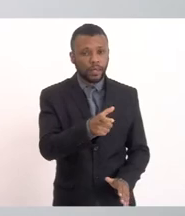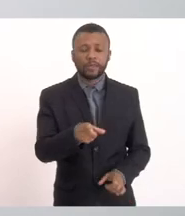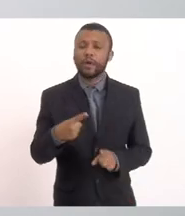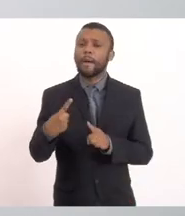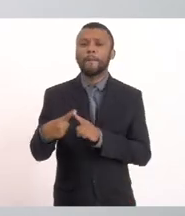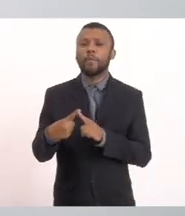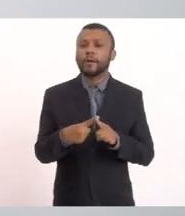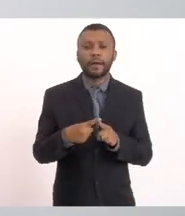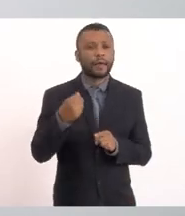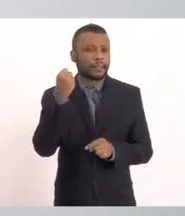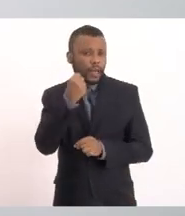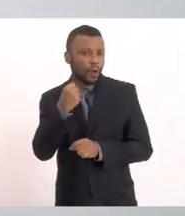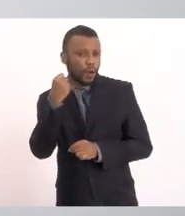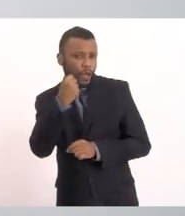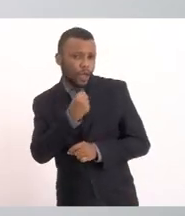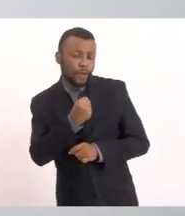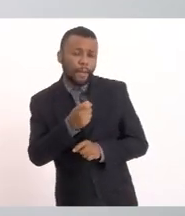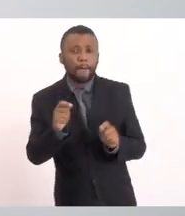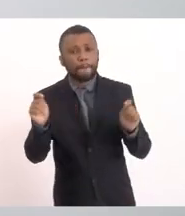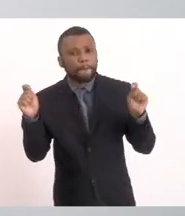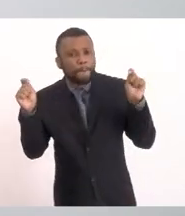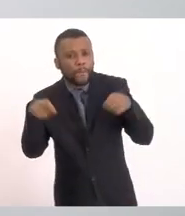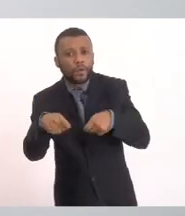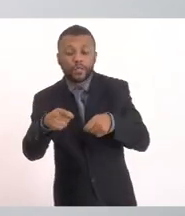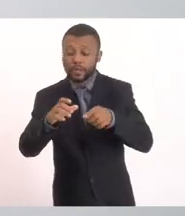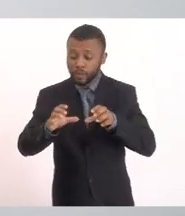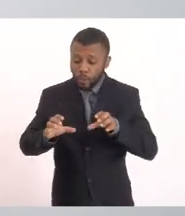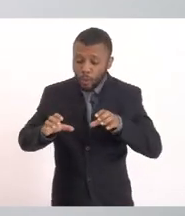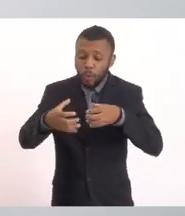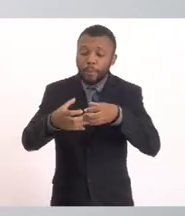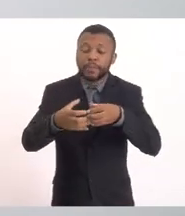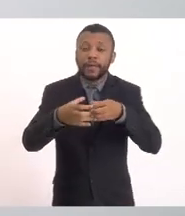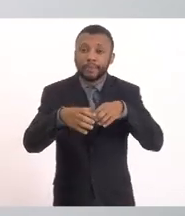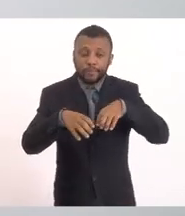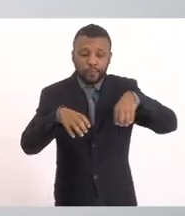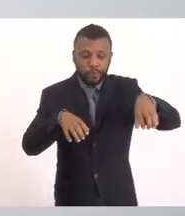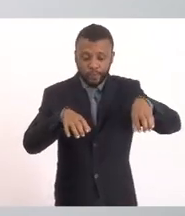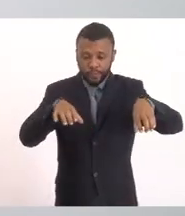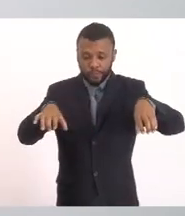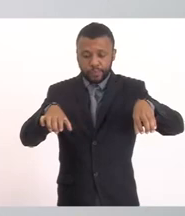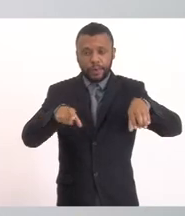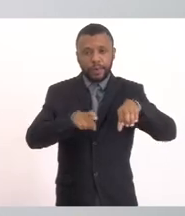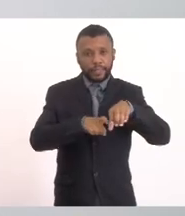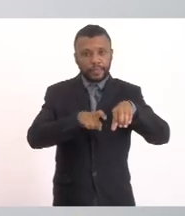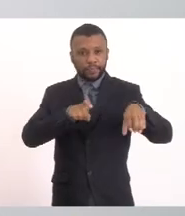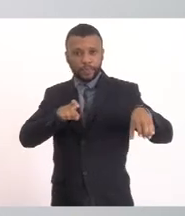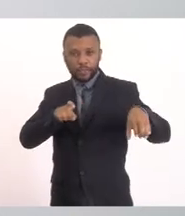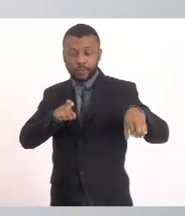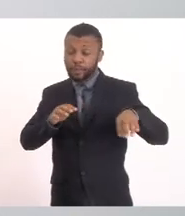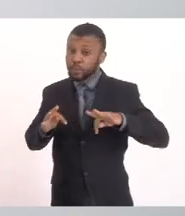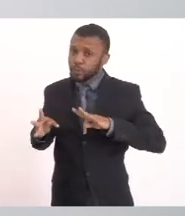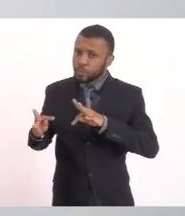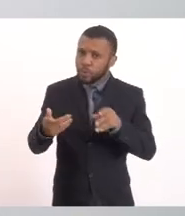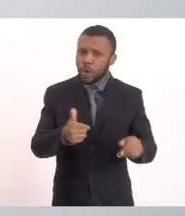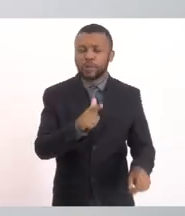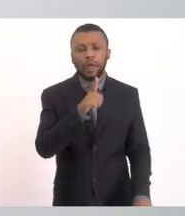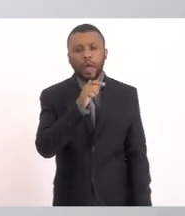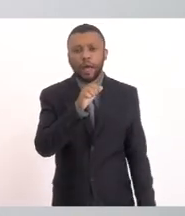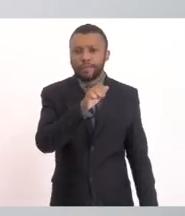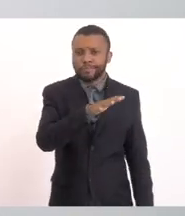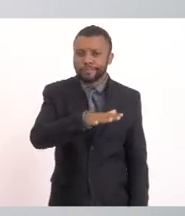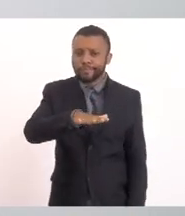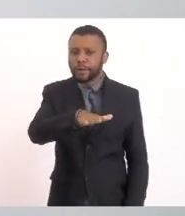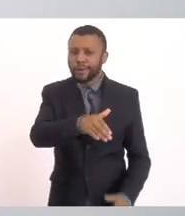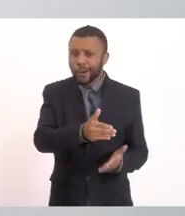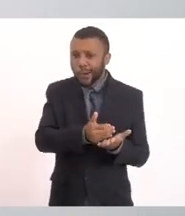Saquarema Poderia ser até um comitê independente Todos os corpos hídricos Que nascem em